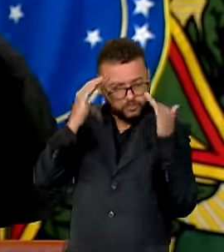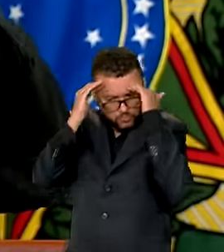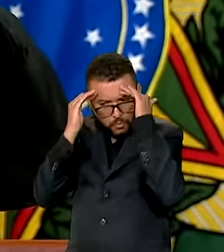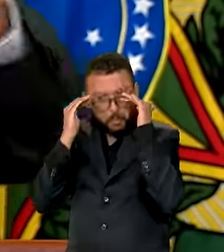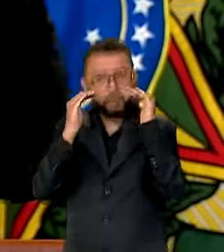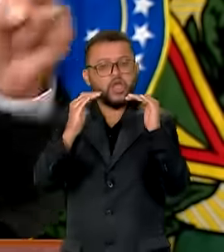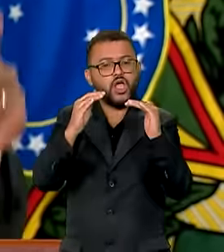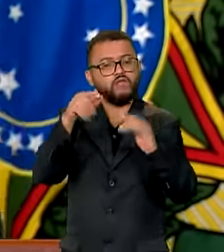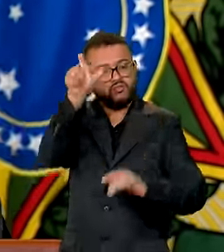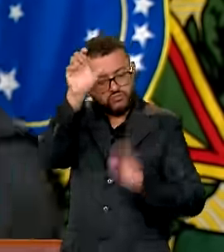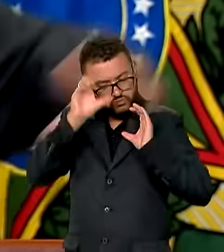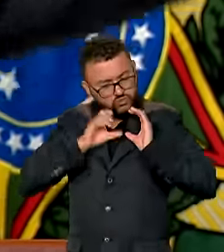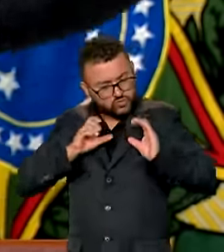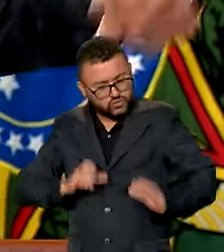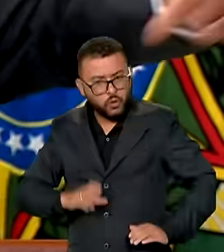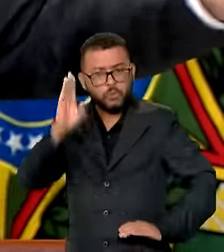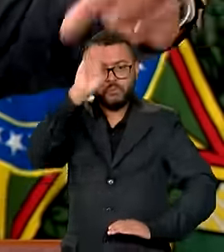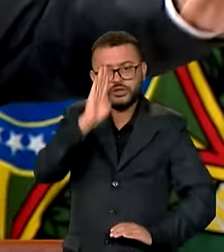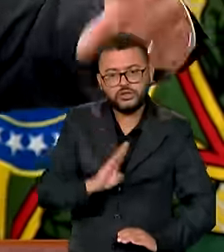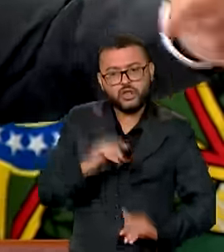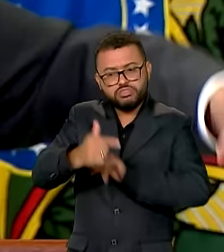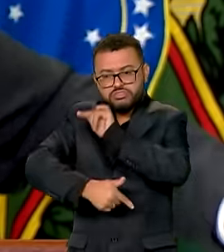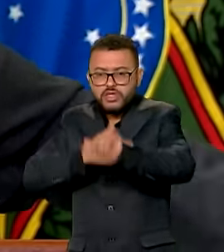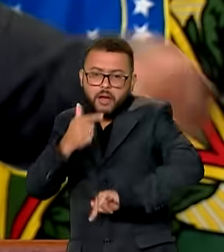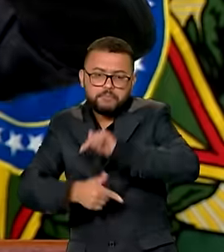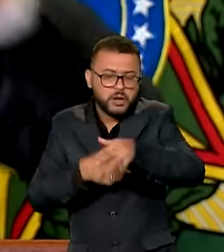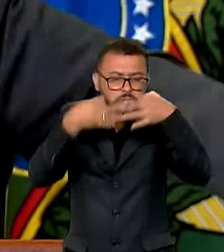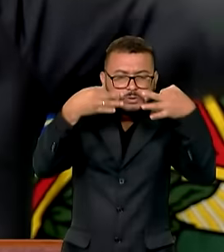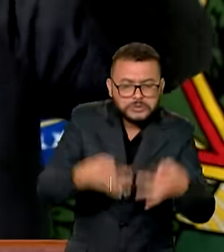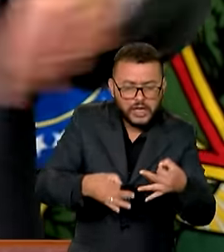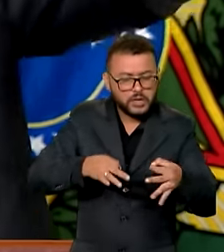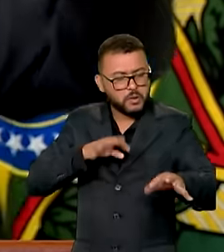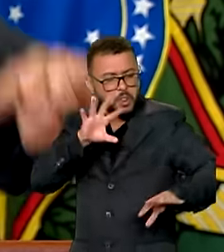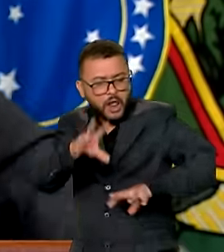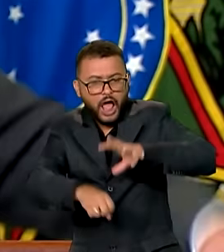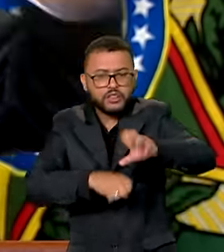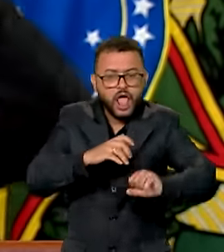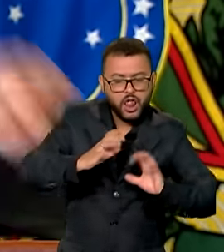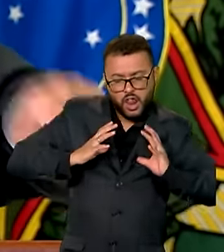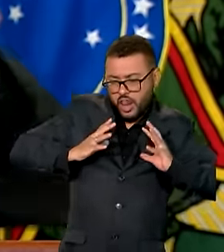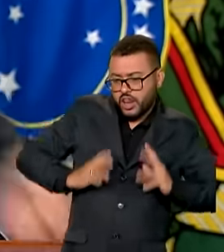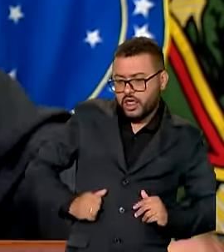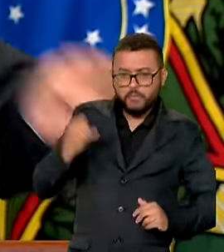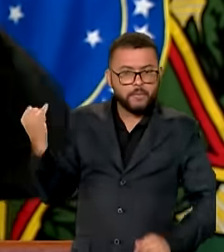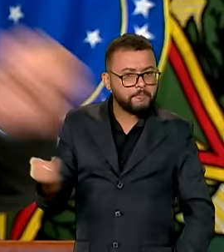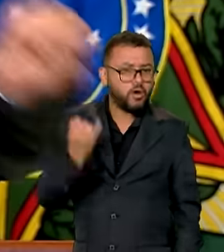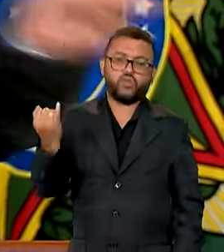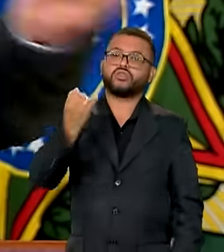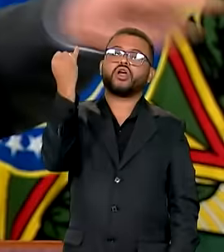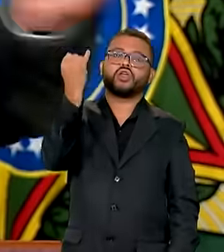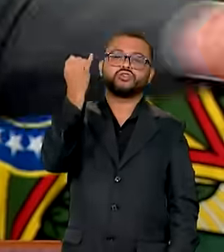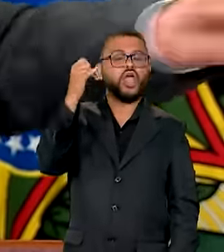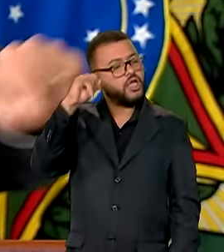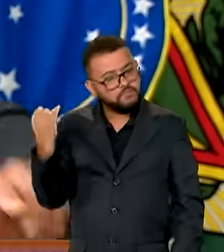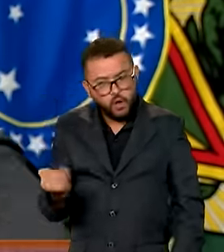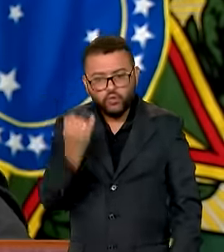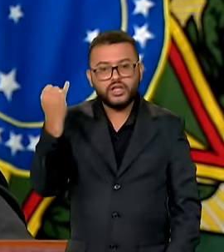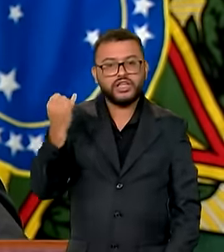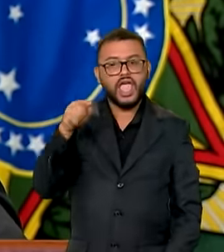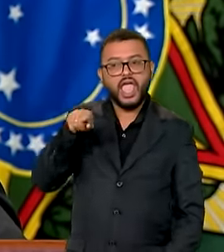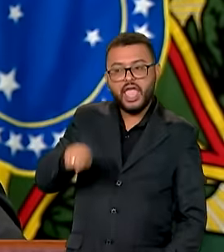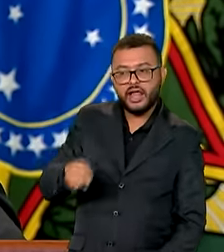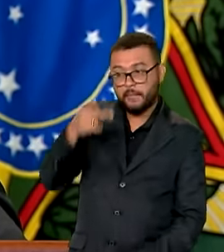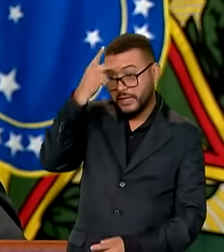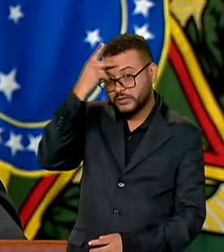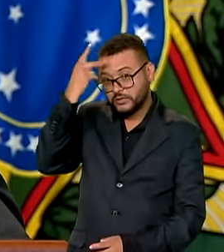como cidadãos brasileiros que estão fazendo um serviço tão ou mais importante do que o serviço que aquelas pessoas que estão